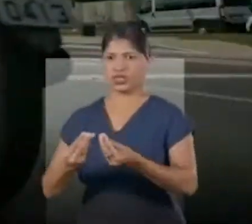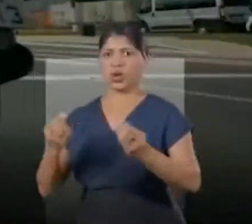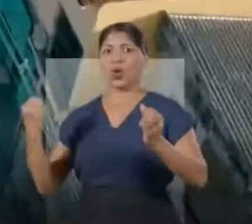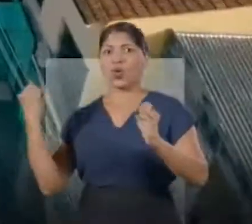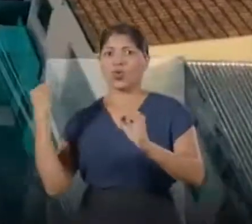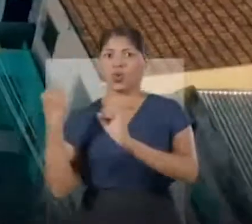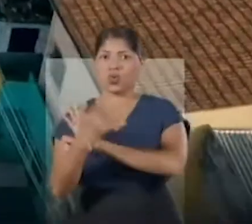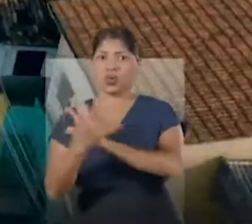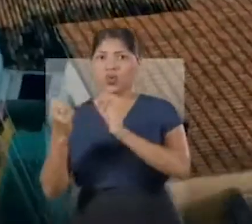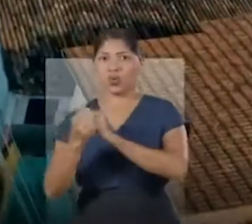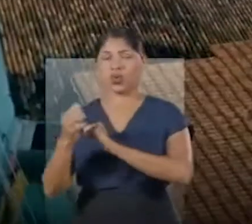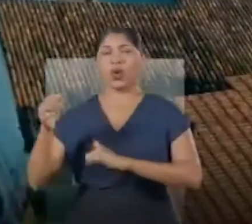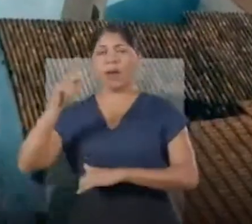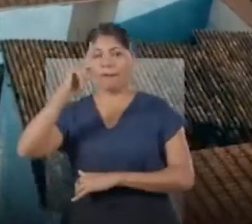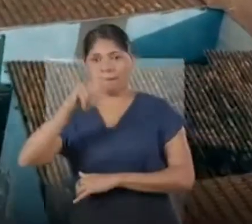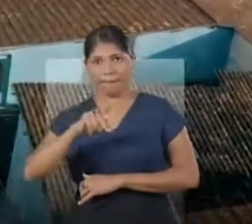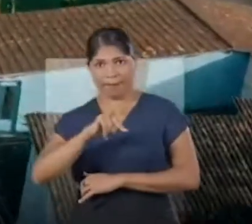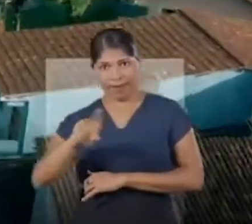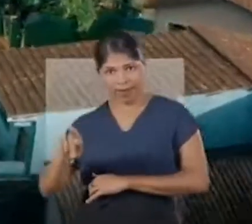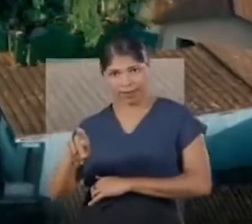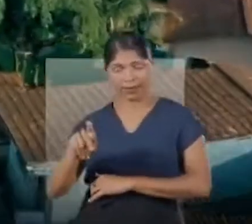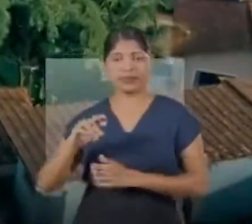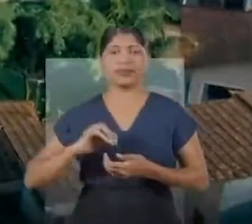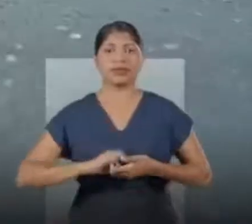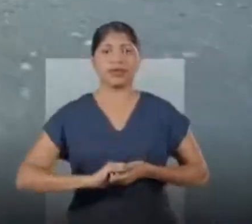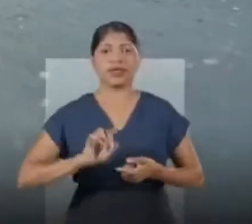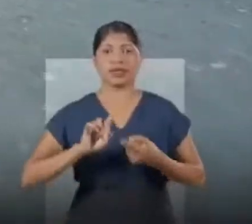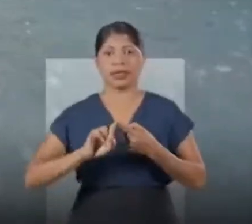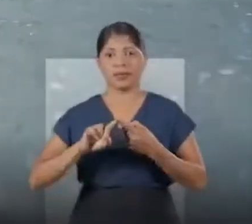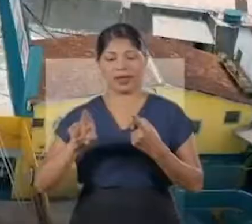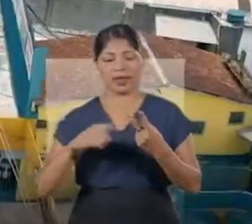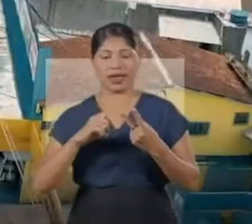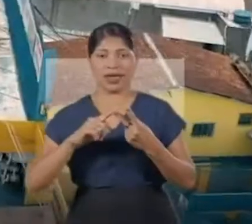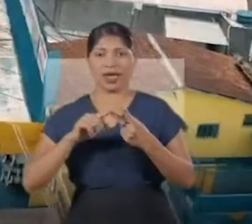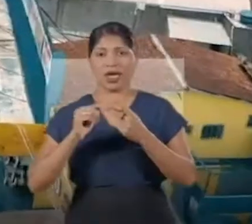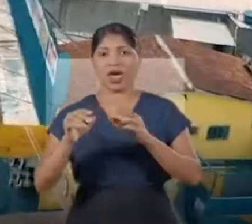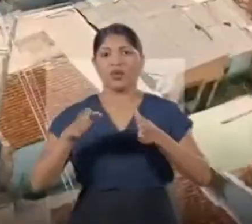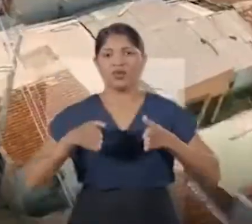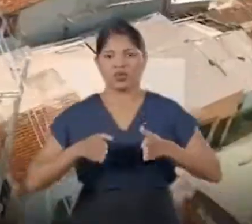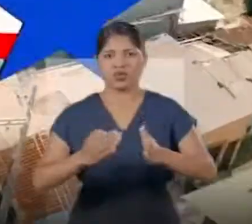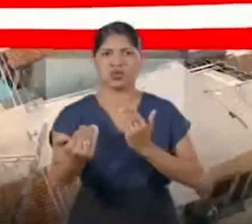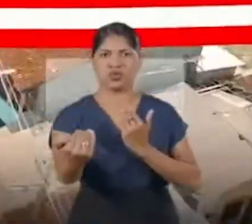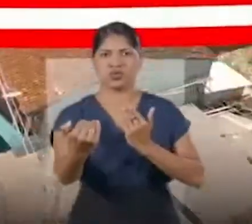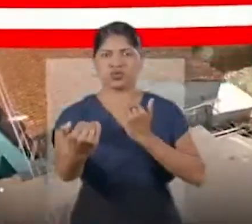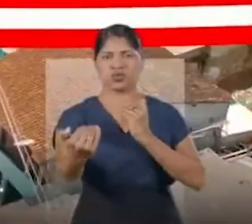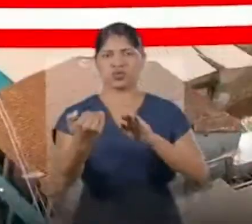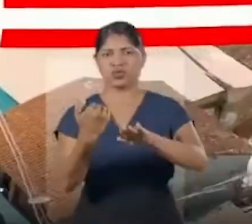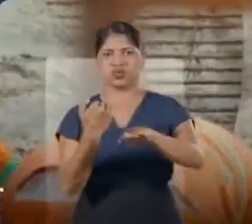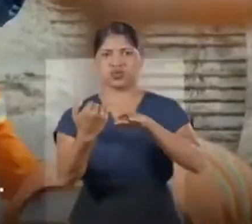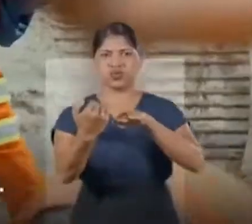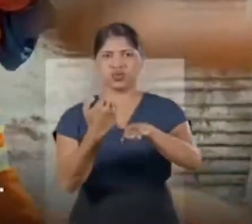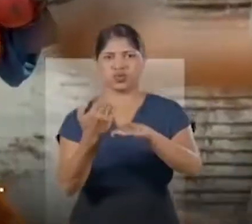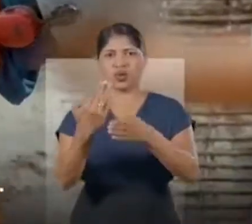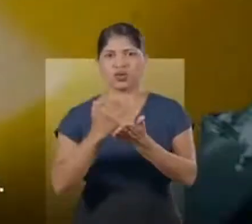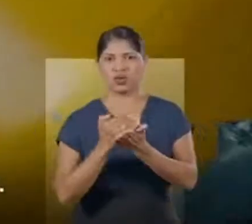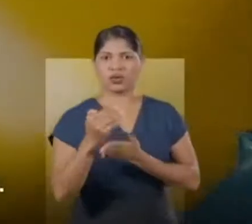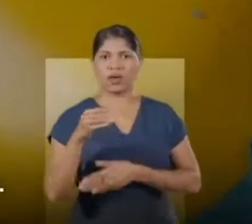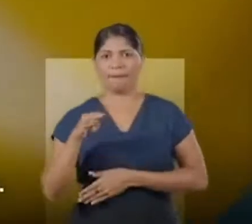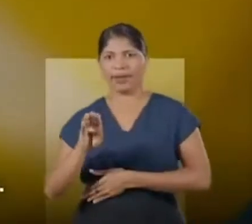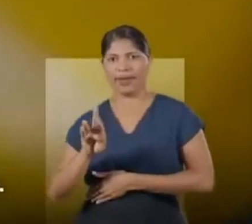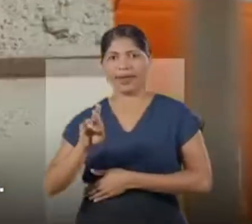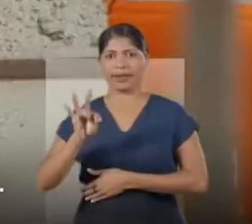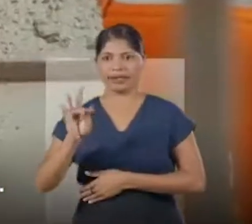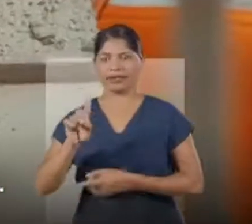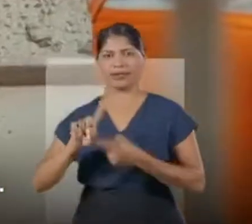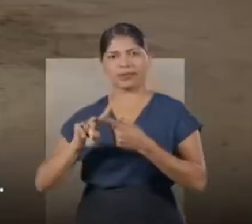nova avenida Padre Bruno Sec, antiga avenida Yamada. Também a rodovia do Tapanã. E estamos avançando com as